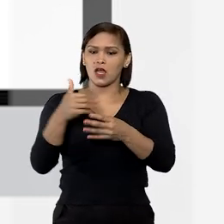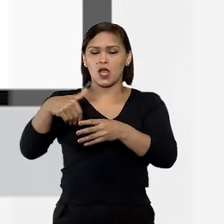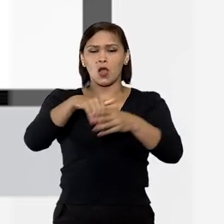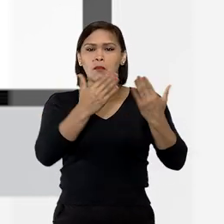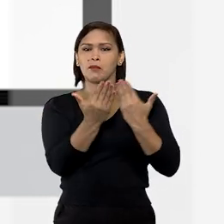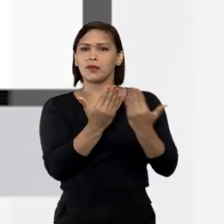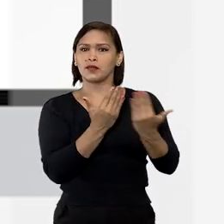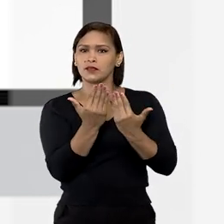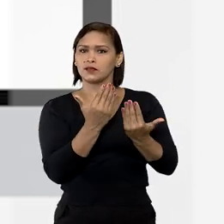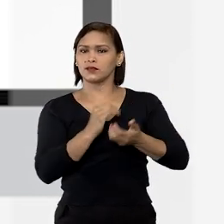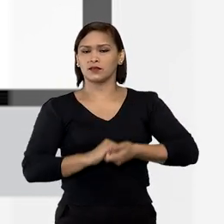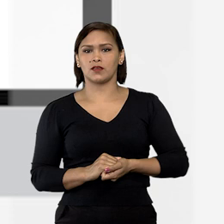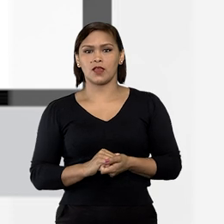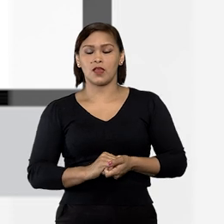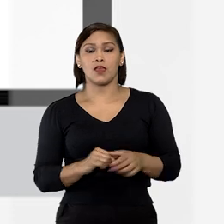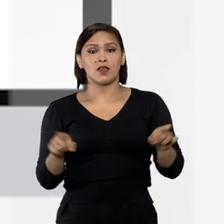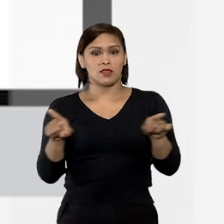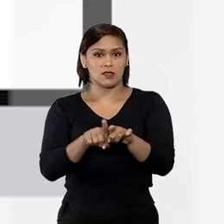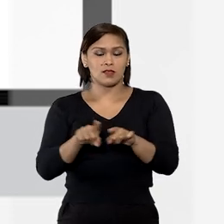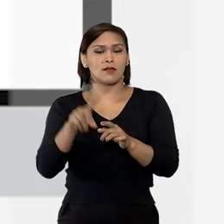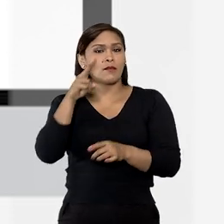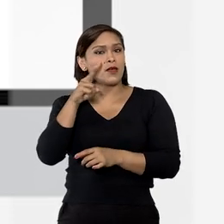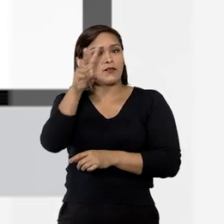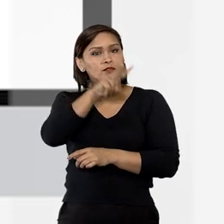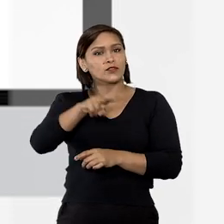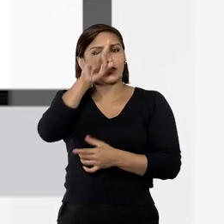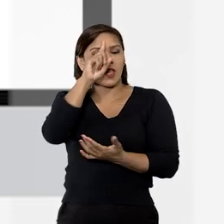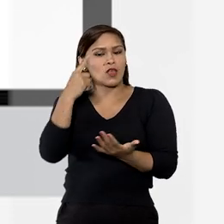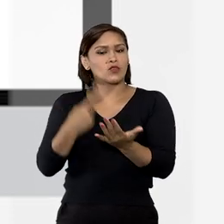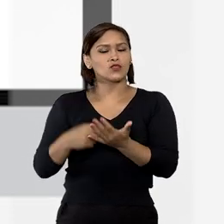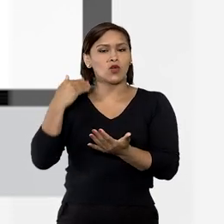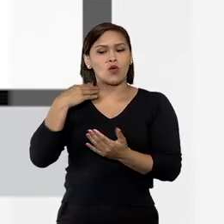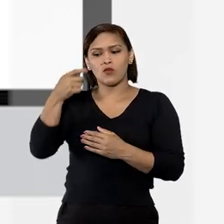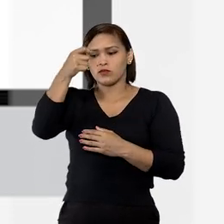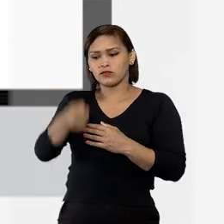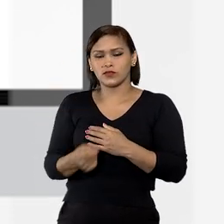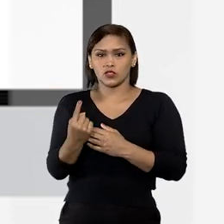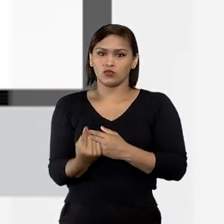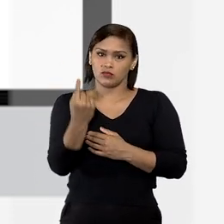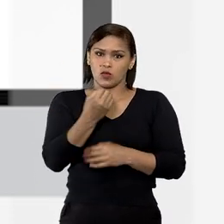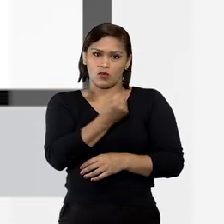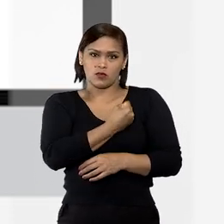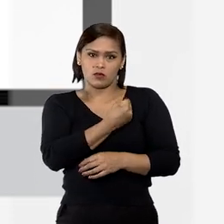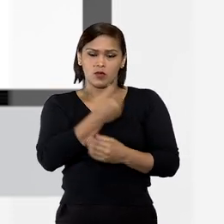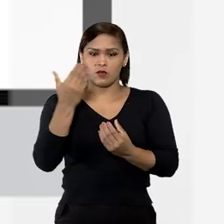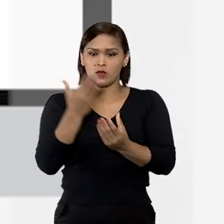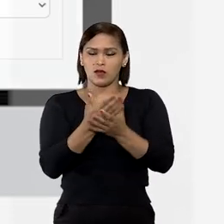Você também visualiza as decisões monocráticas relacionadas aos números do processo pesquisado.